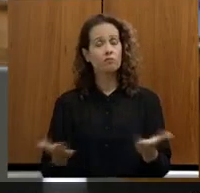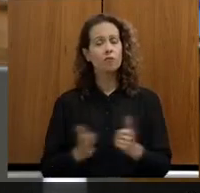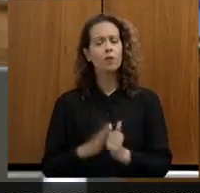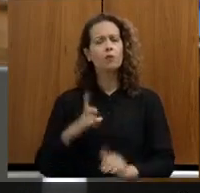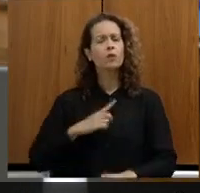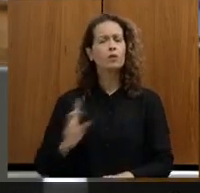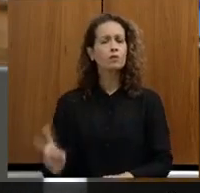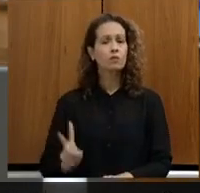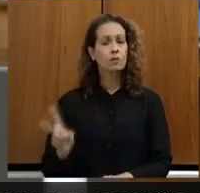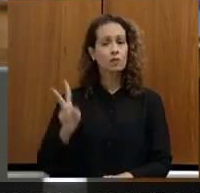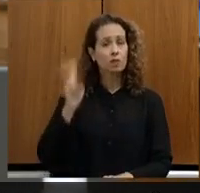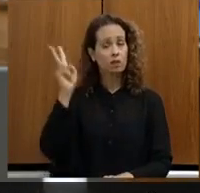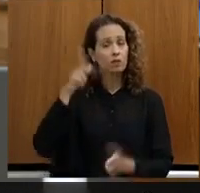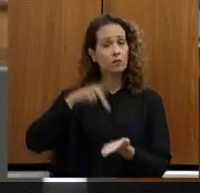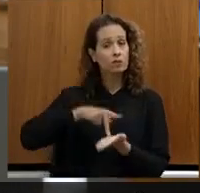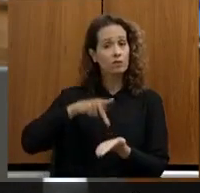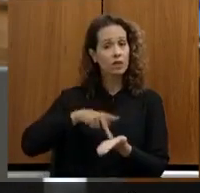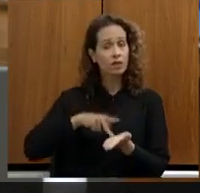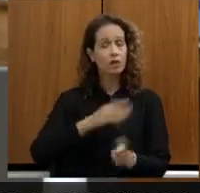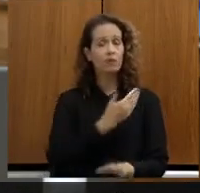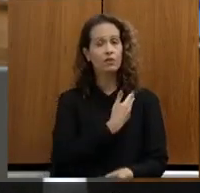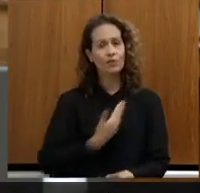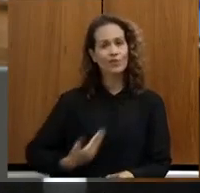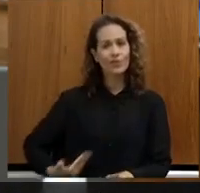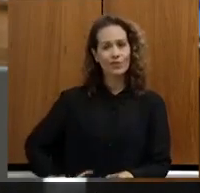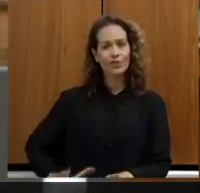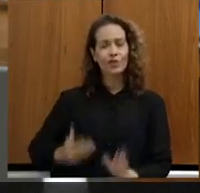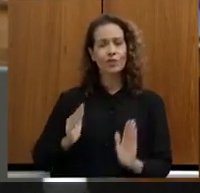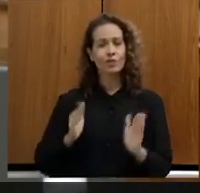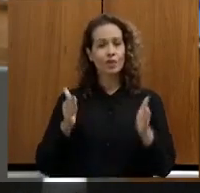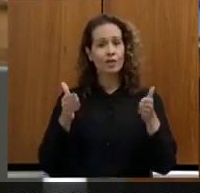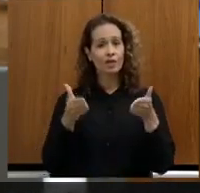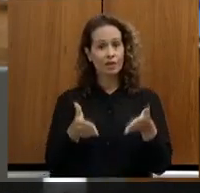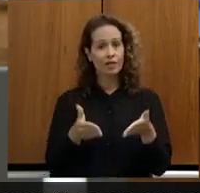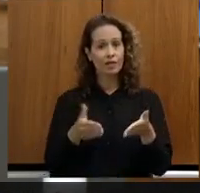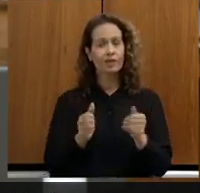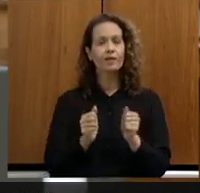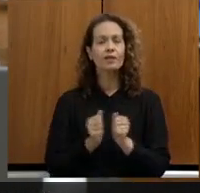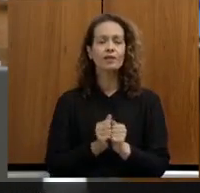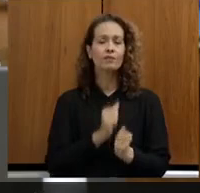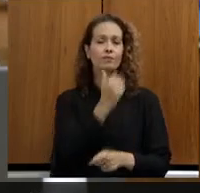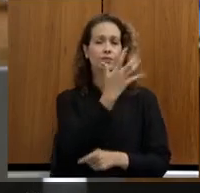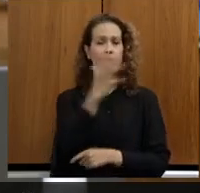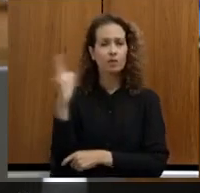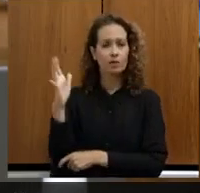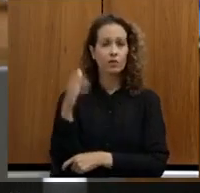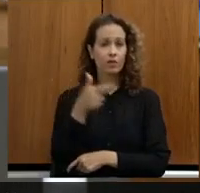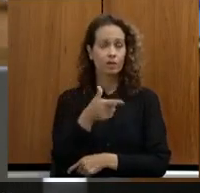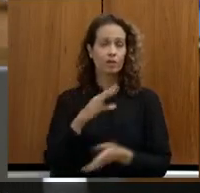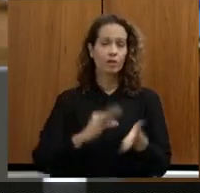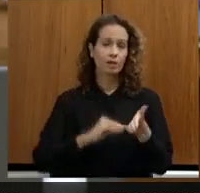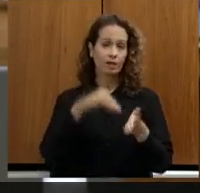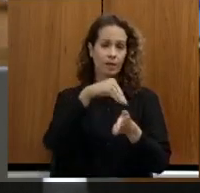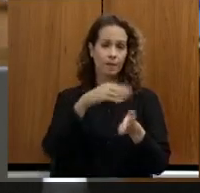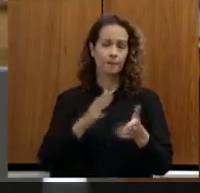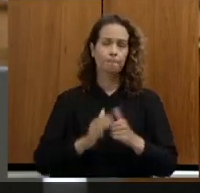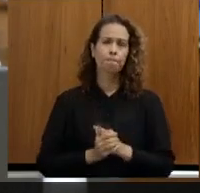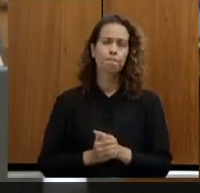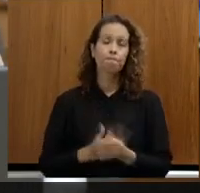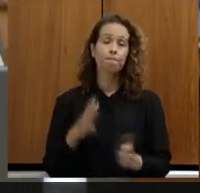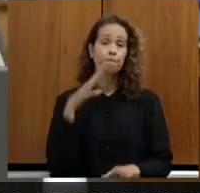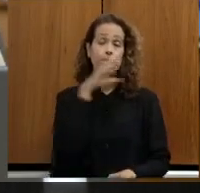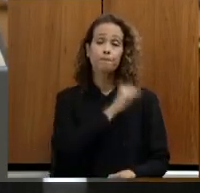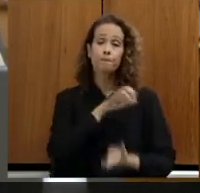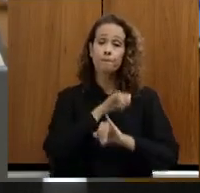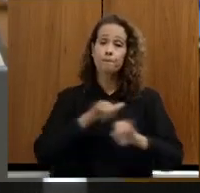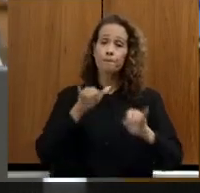valorização de fato desse governo para essa agenda ambiental bem eu queria brevemente falar aqui novamente